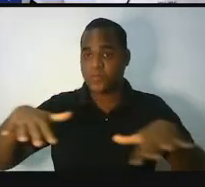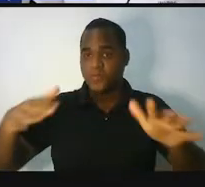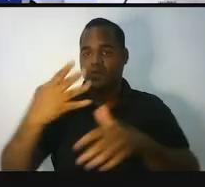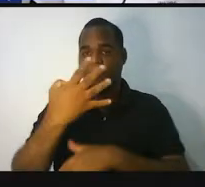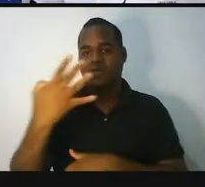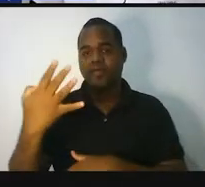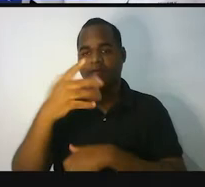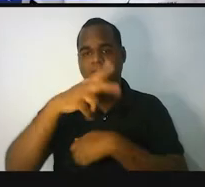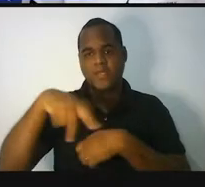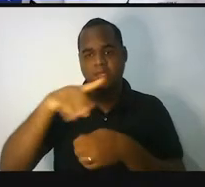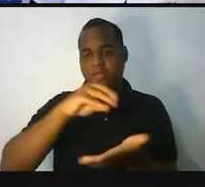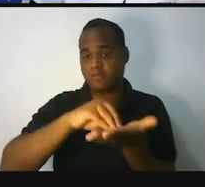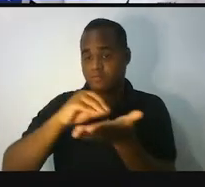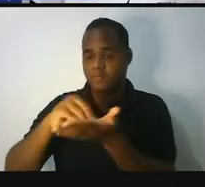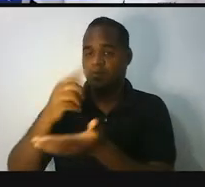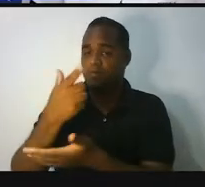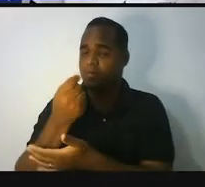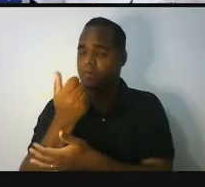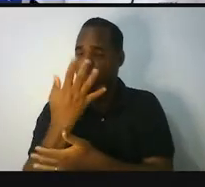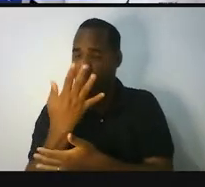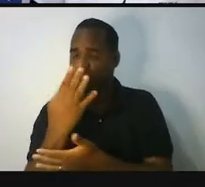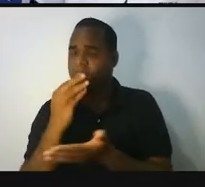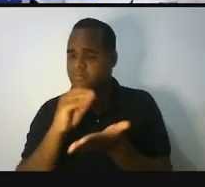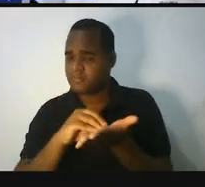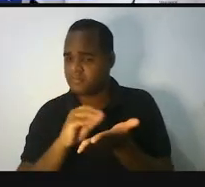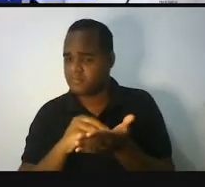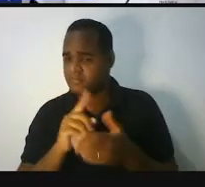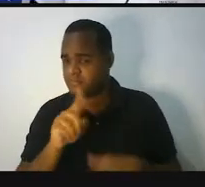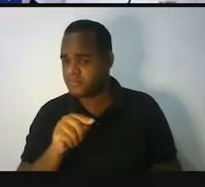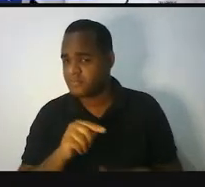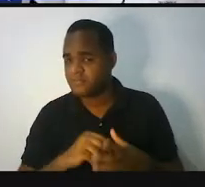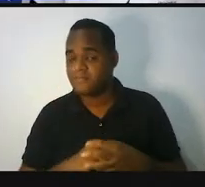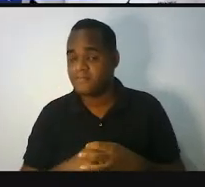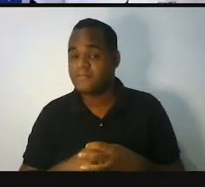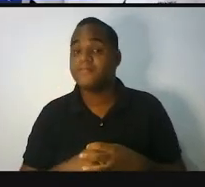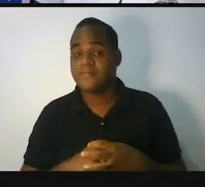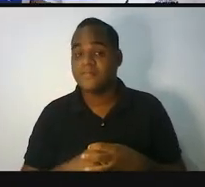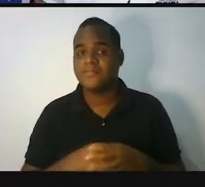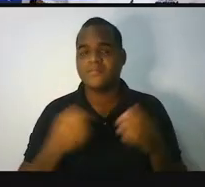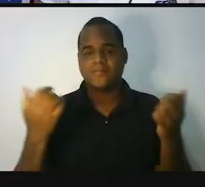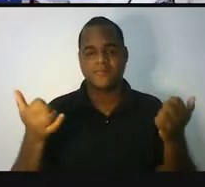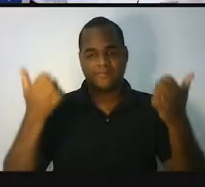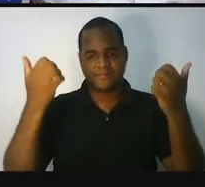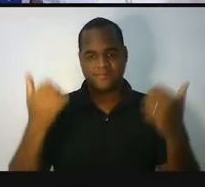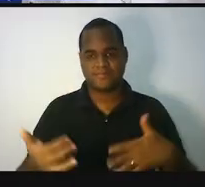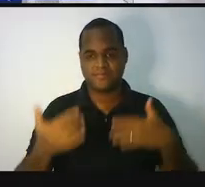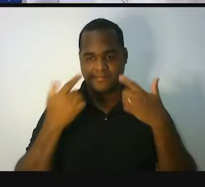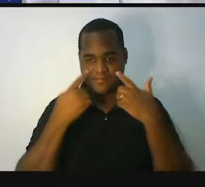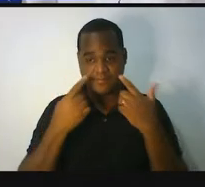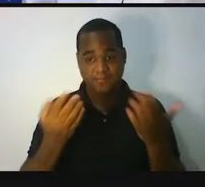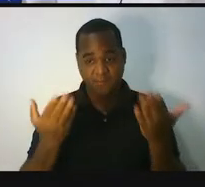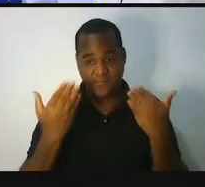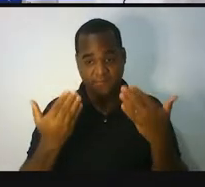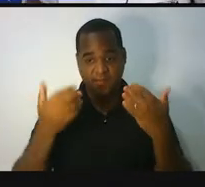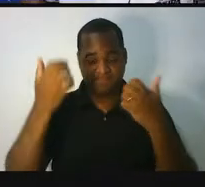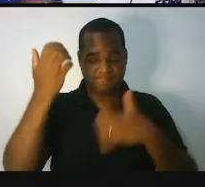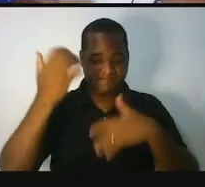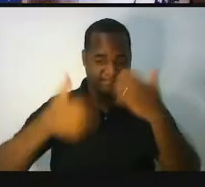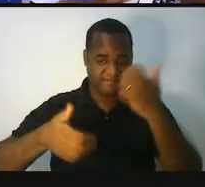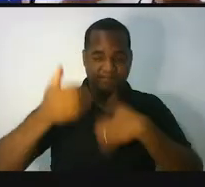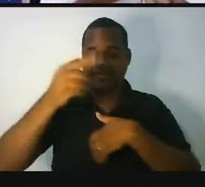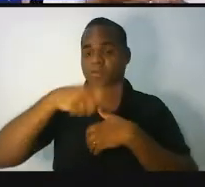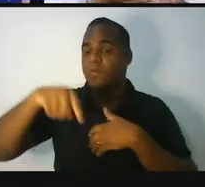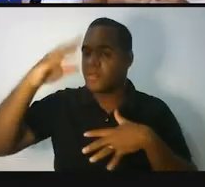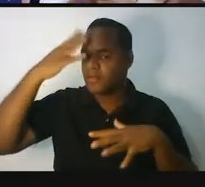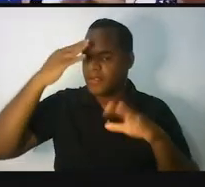países restantes em 2014? Então, a gente vai aqui, nessa aula, entender o